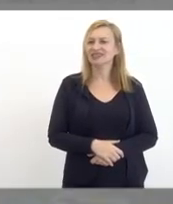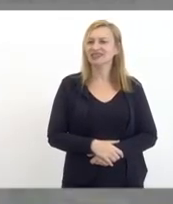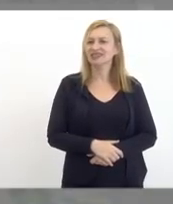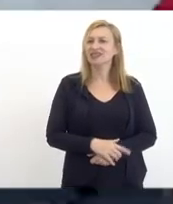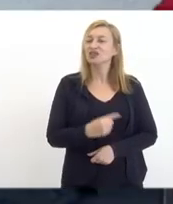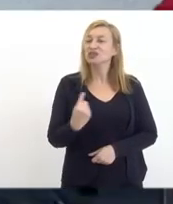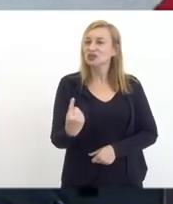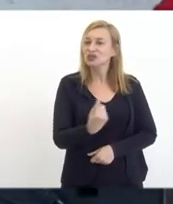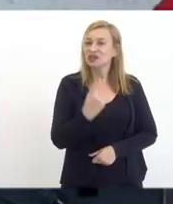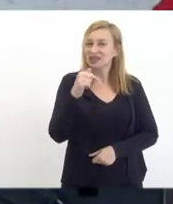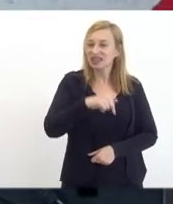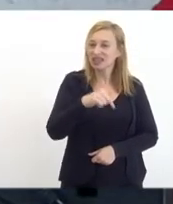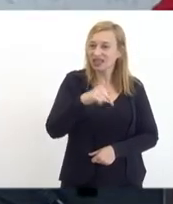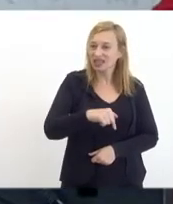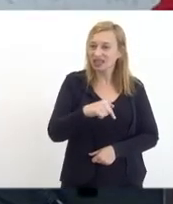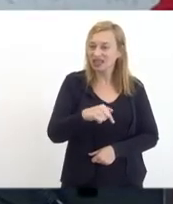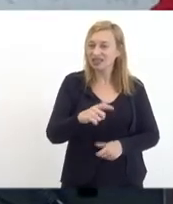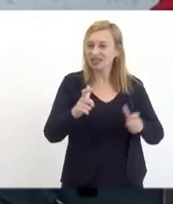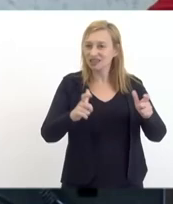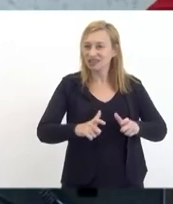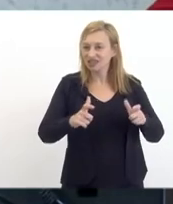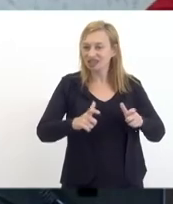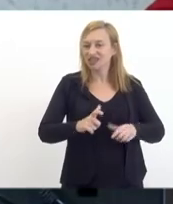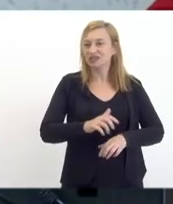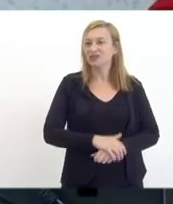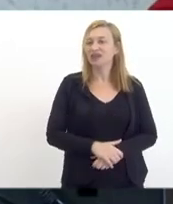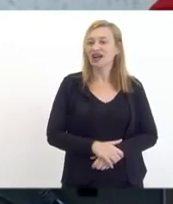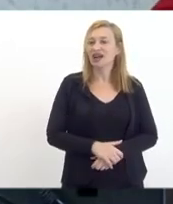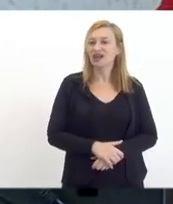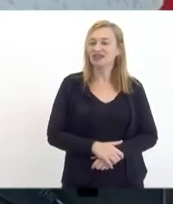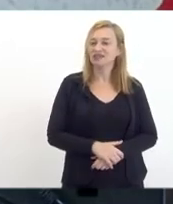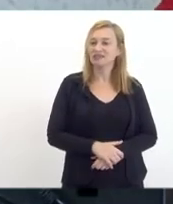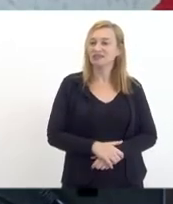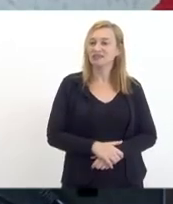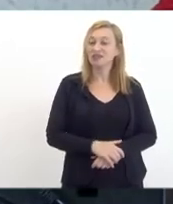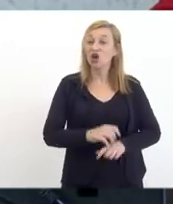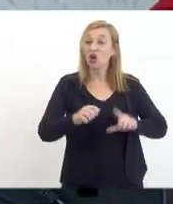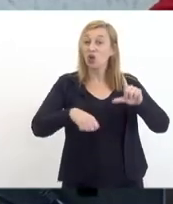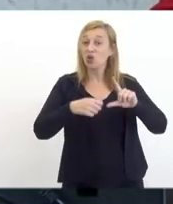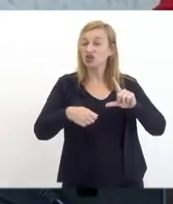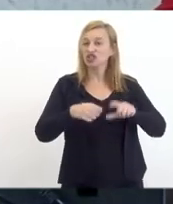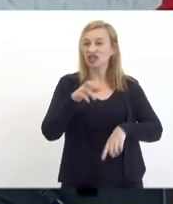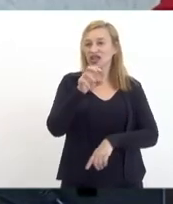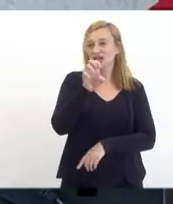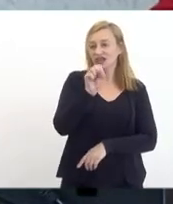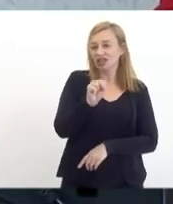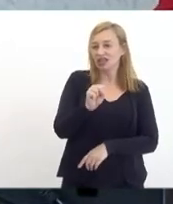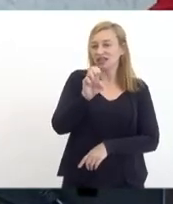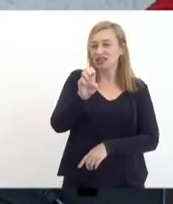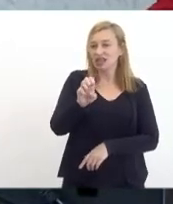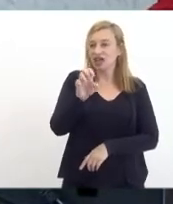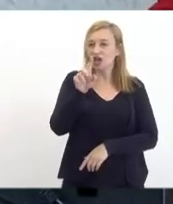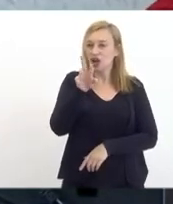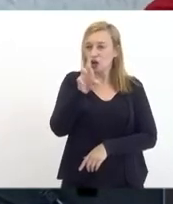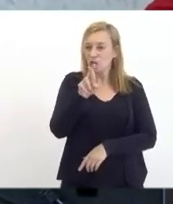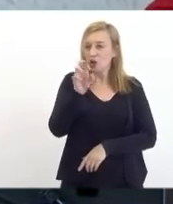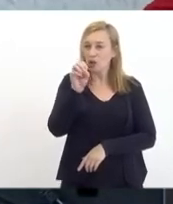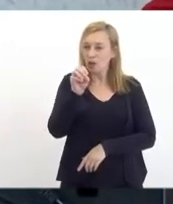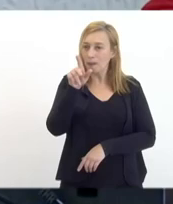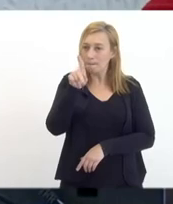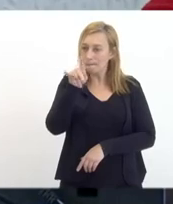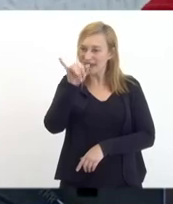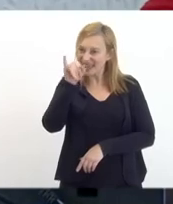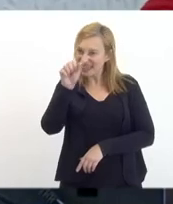nós aqui da região que a nossa região uma região a nossa logística de seropédica Itaguaí e Mangaratiba